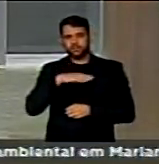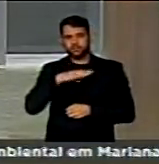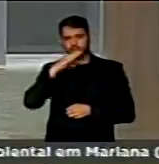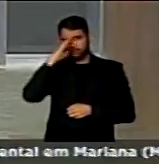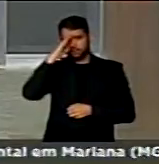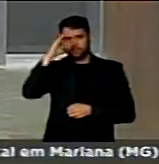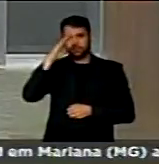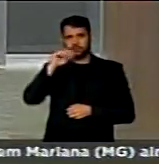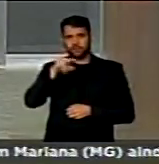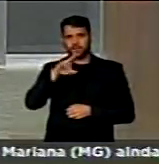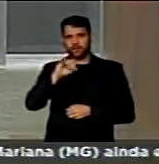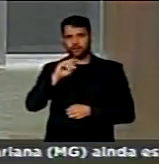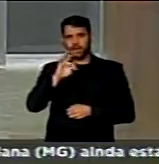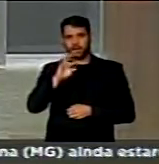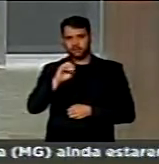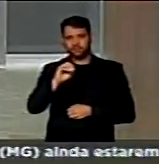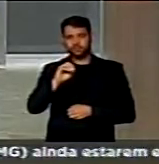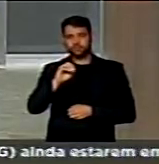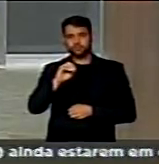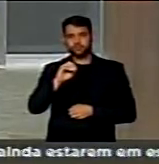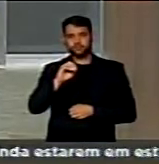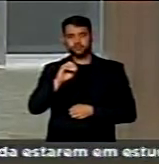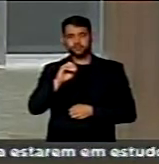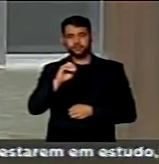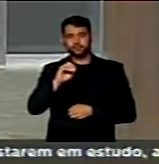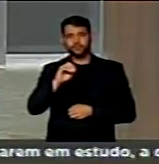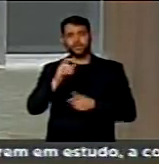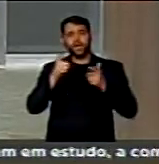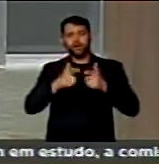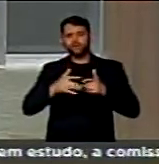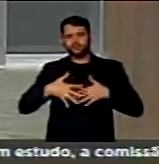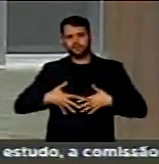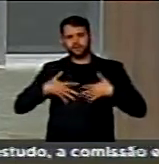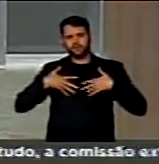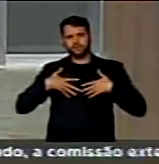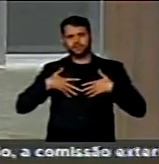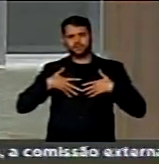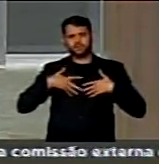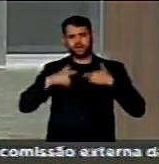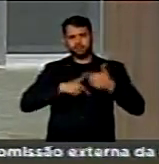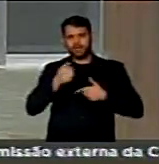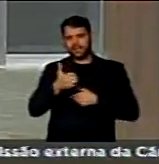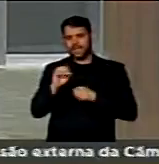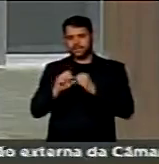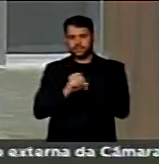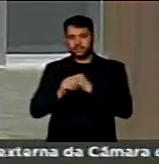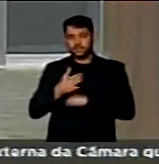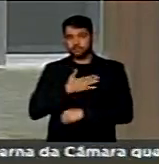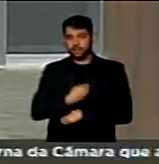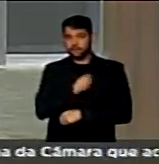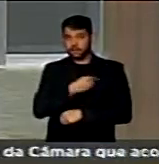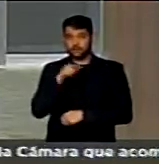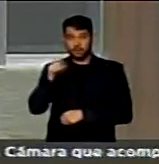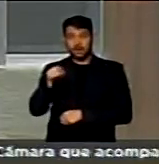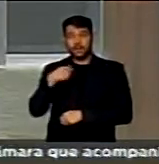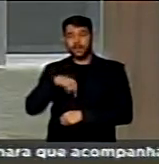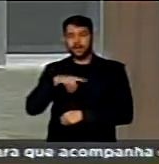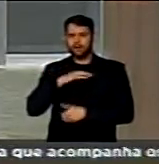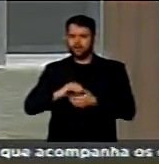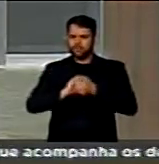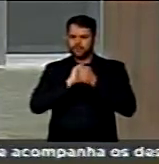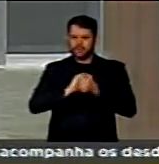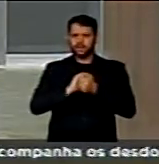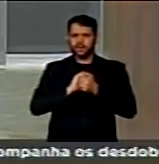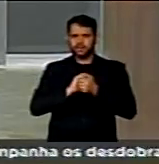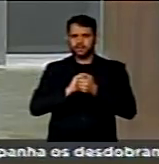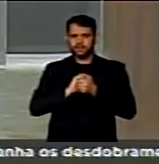36º Batalhão de Infantaria Motorizado, onde eu tive a honra de servir por 10 anos da minha vida. Cumprimentar